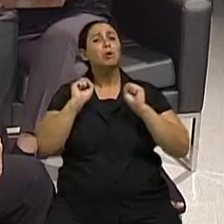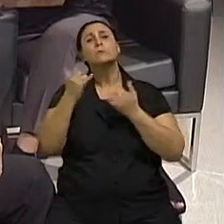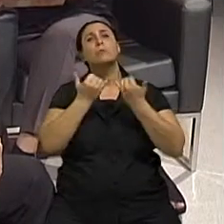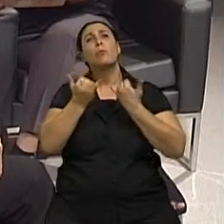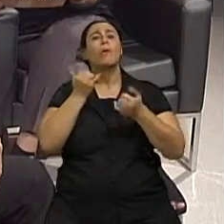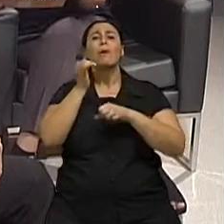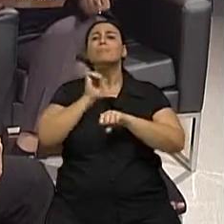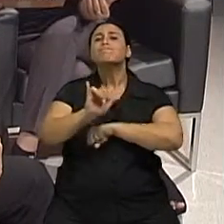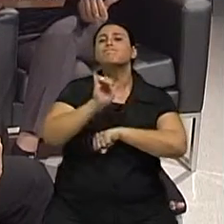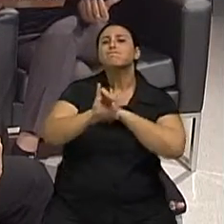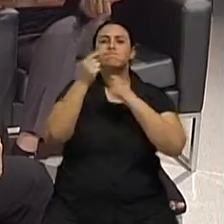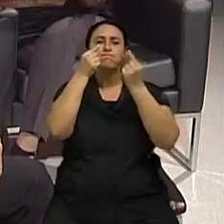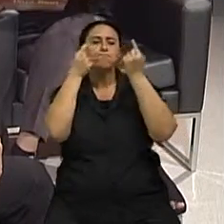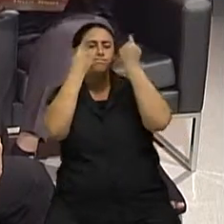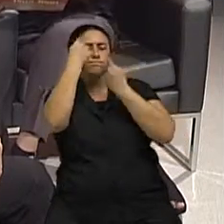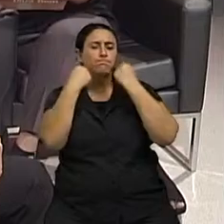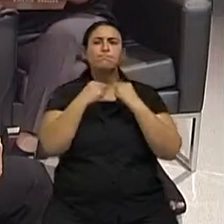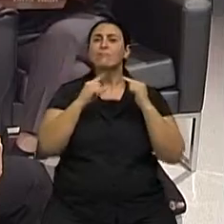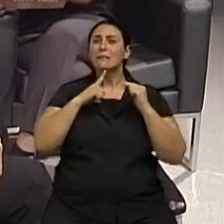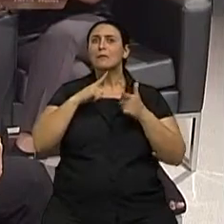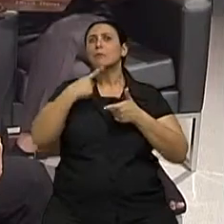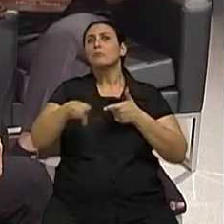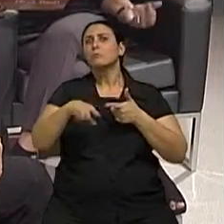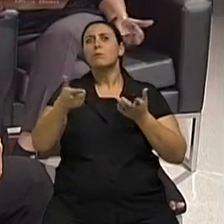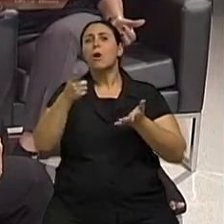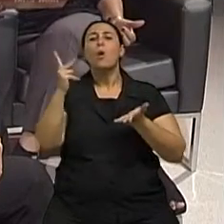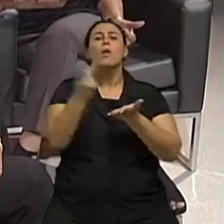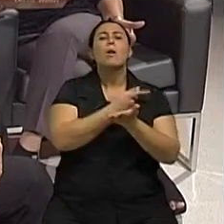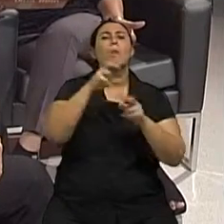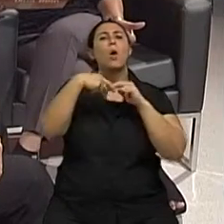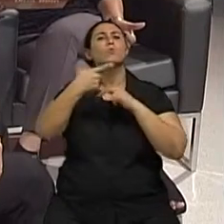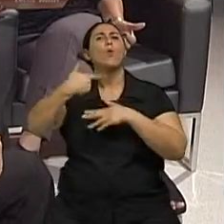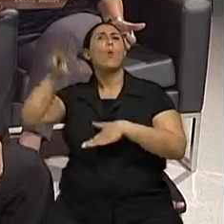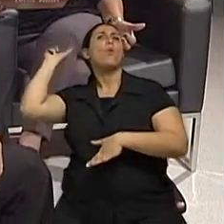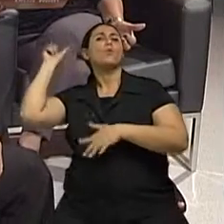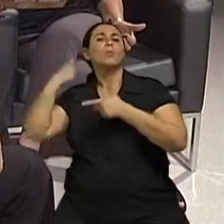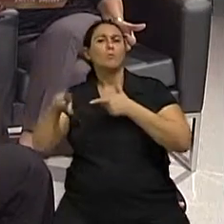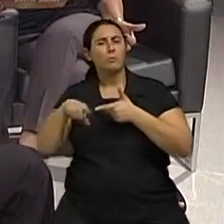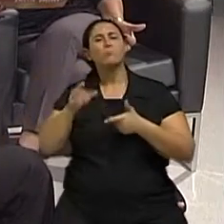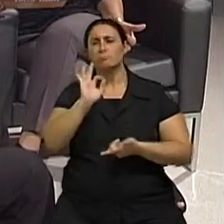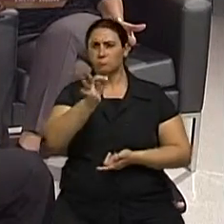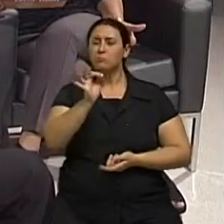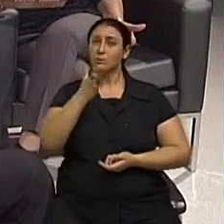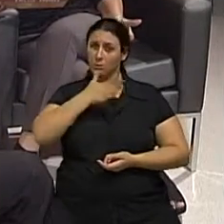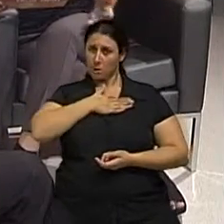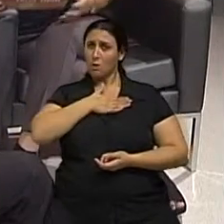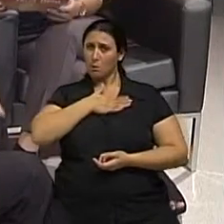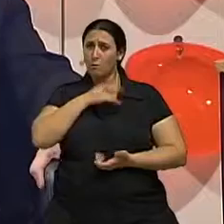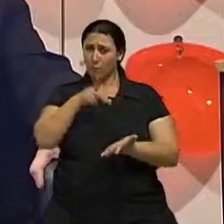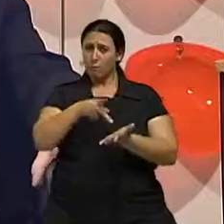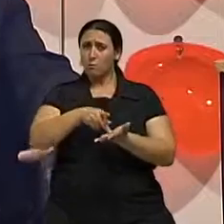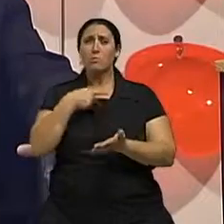também minimizar um problema surgido de outra situação. Não, a cirurgia plástica, eu na realidade